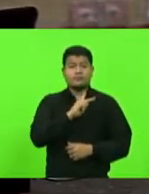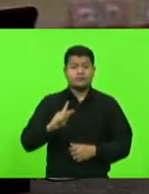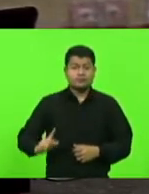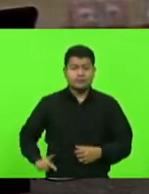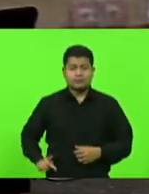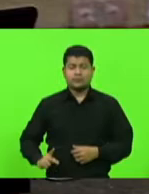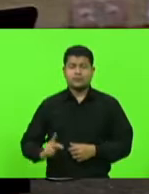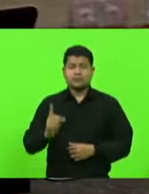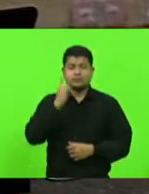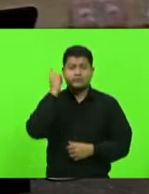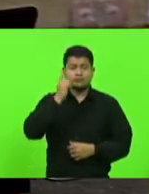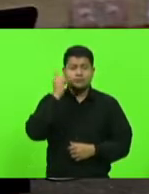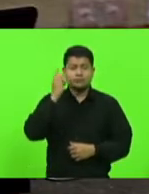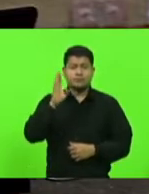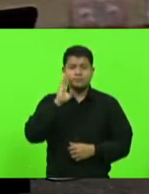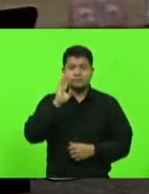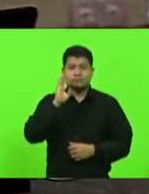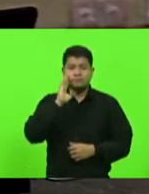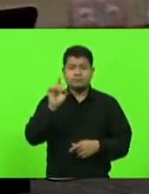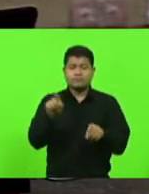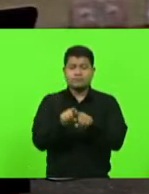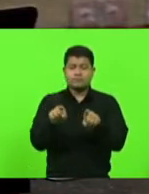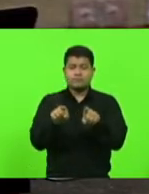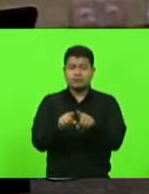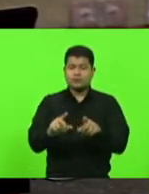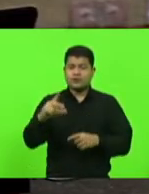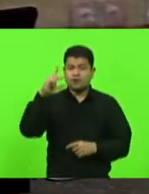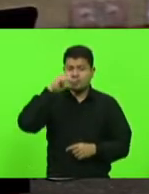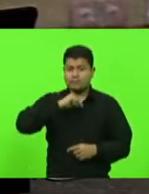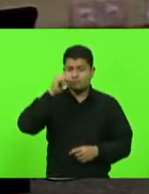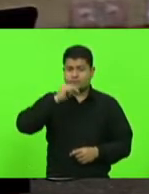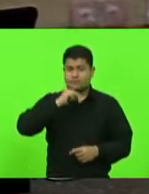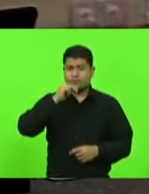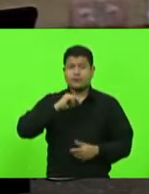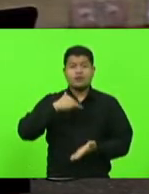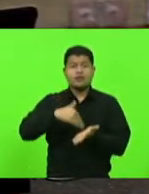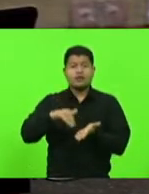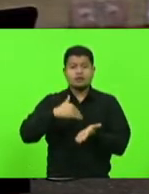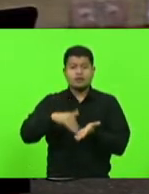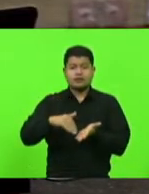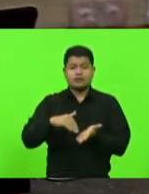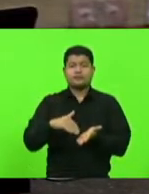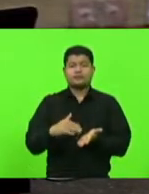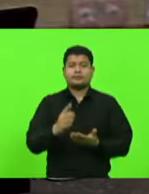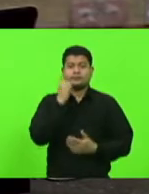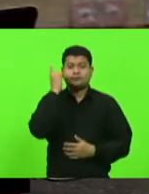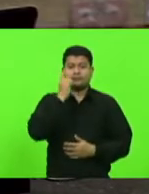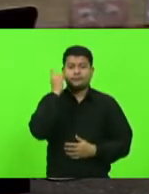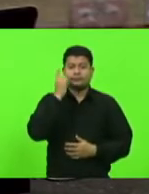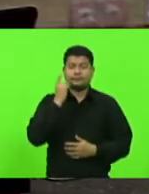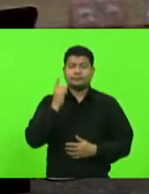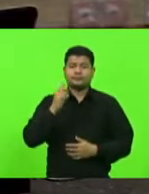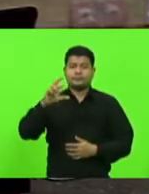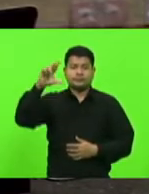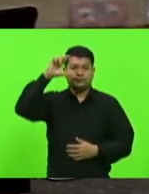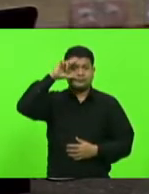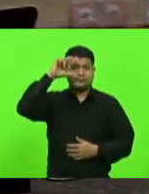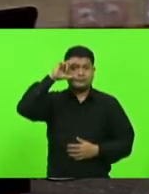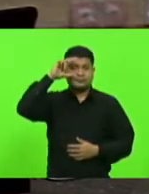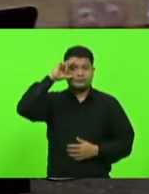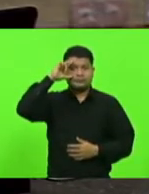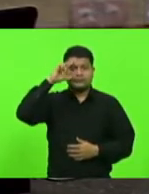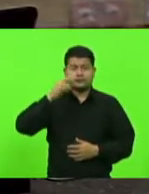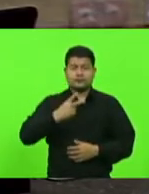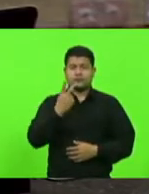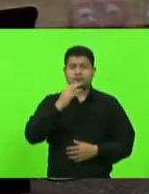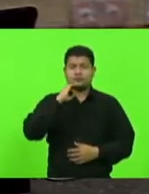deputados Nilson Berlanda e Kennedy Nunes. Secretarias, deputado Ricardo Alba, às